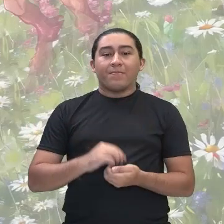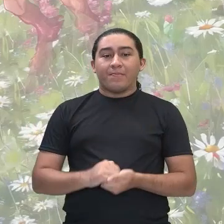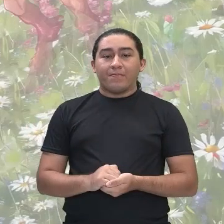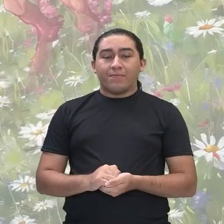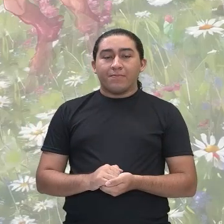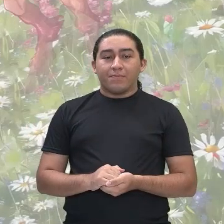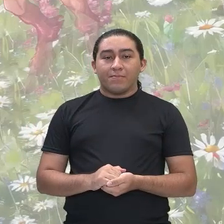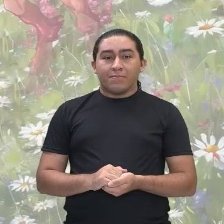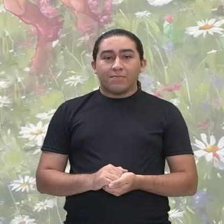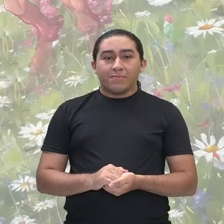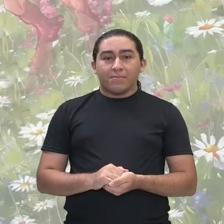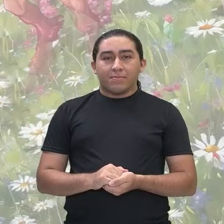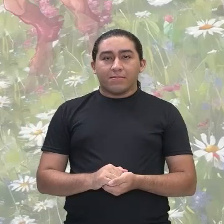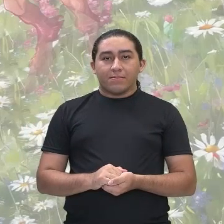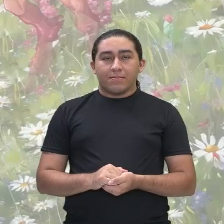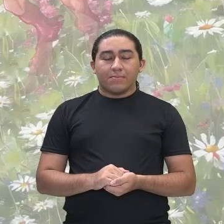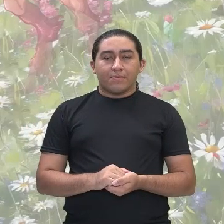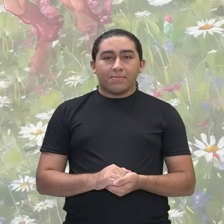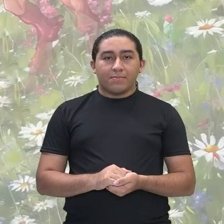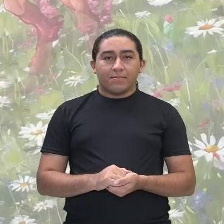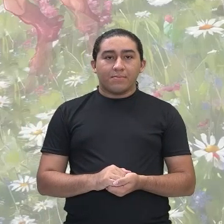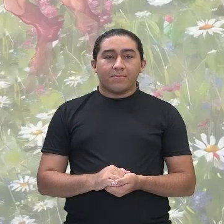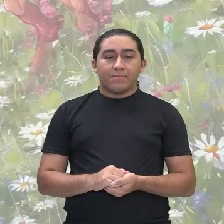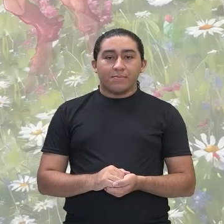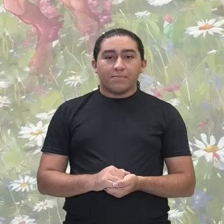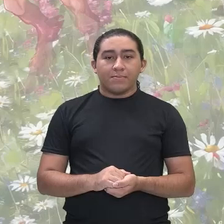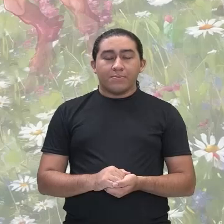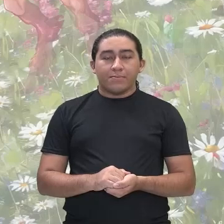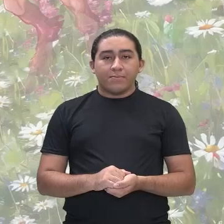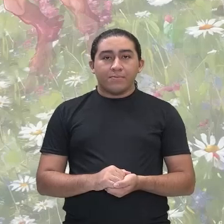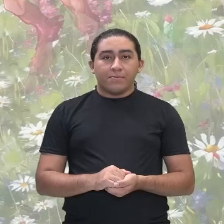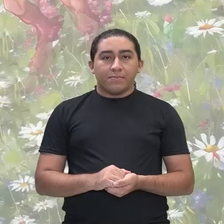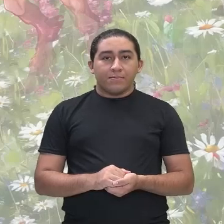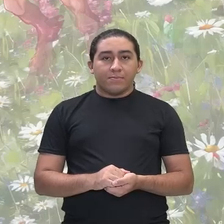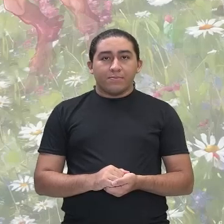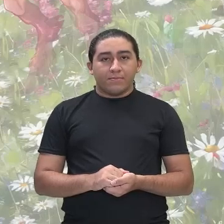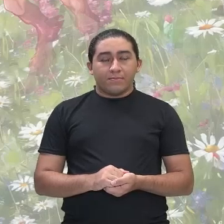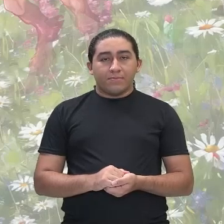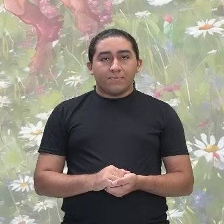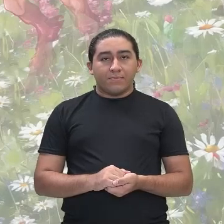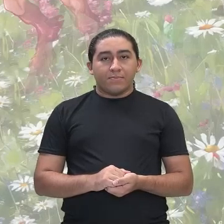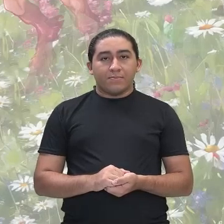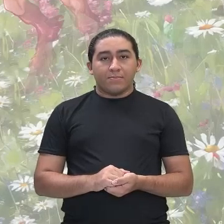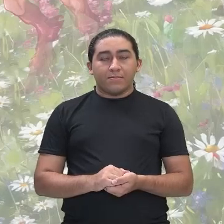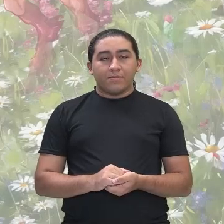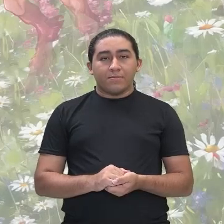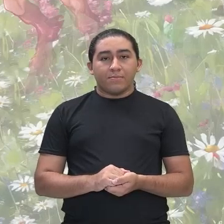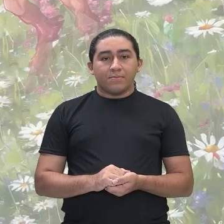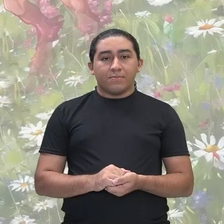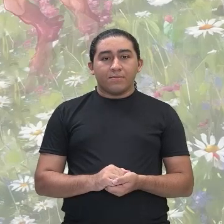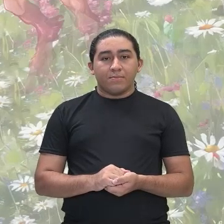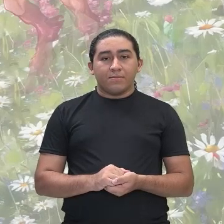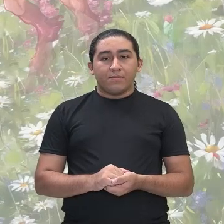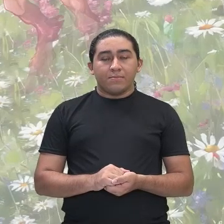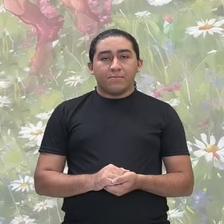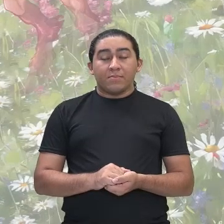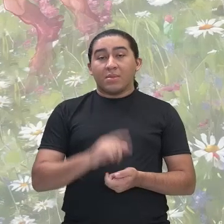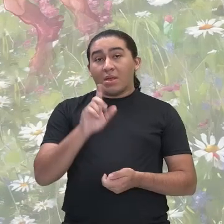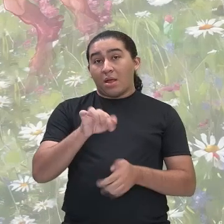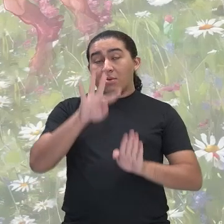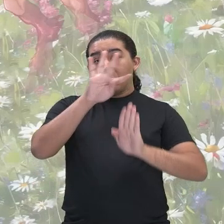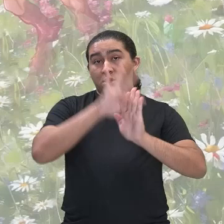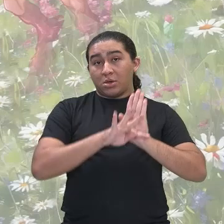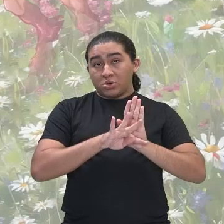Então nós vemos aí um trecho de um poema que já traz nuances, né?